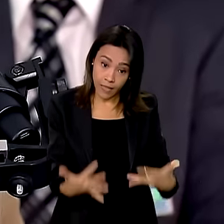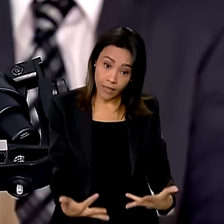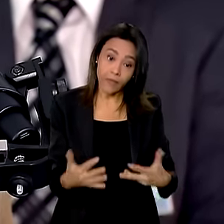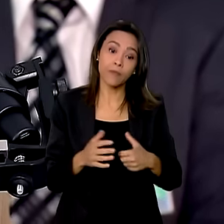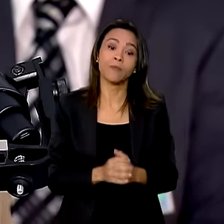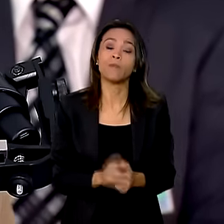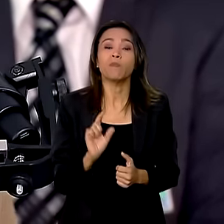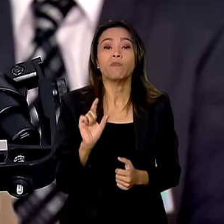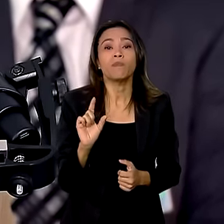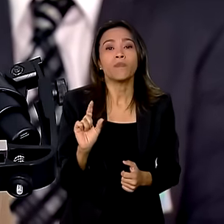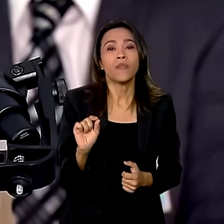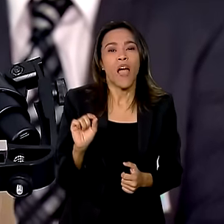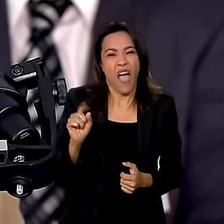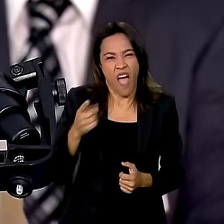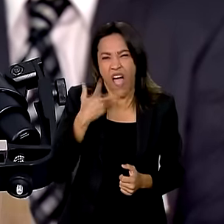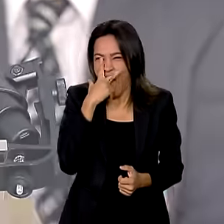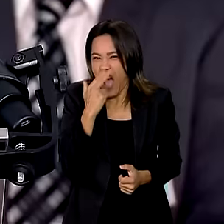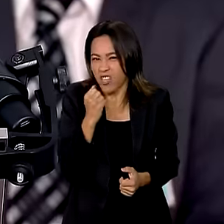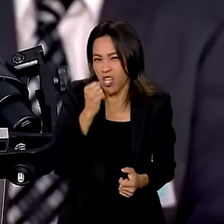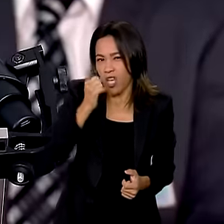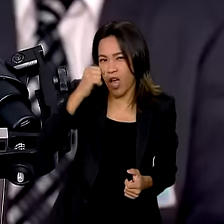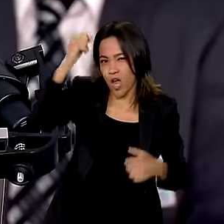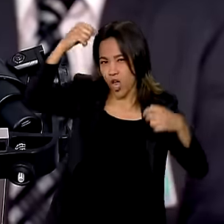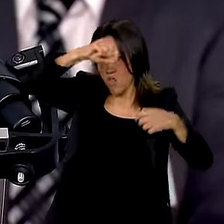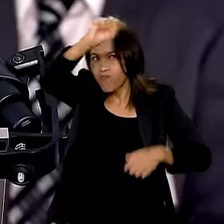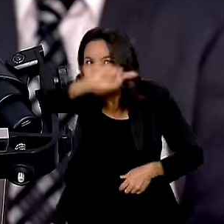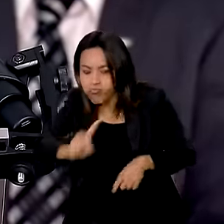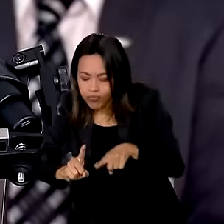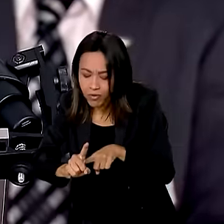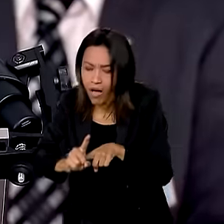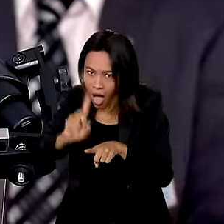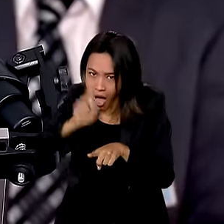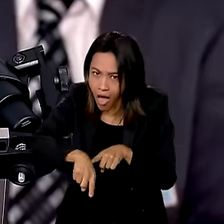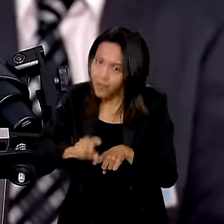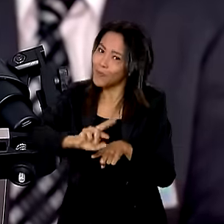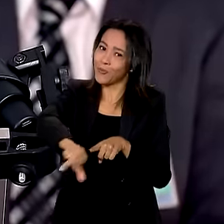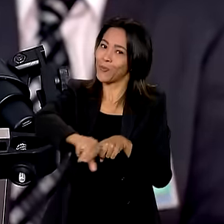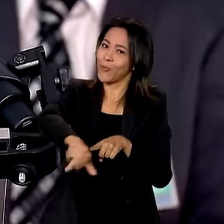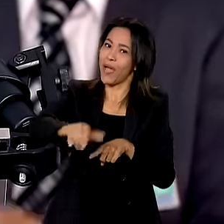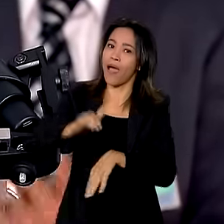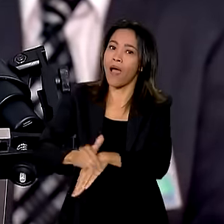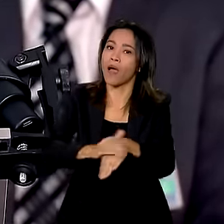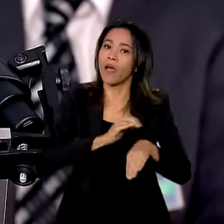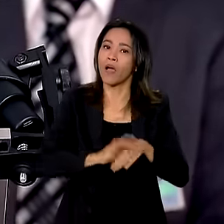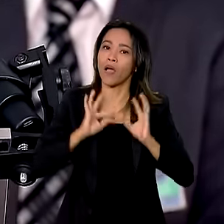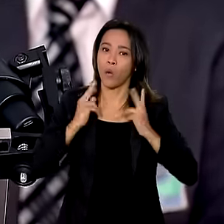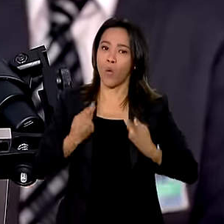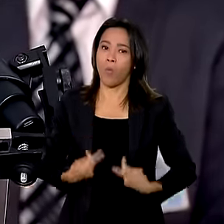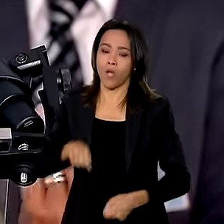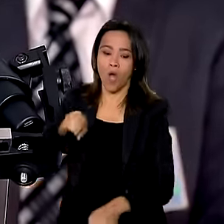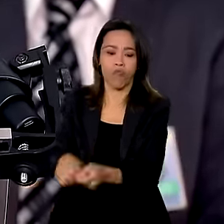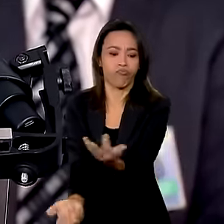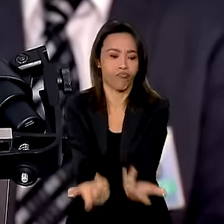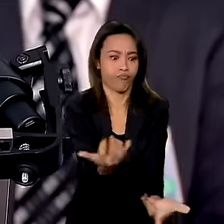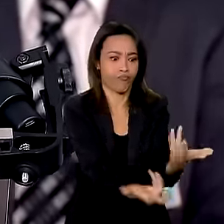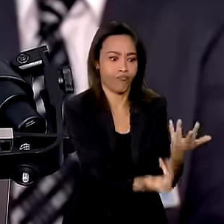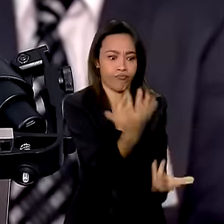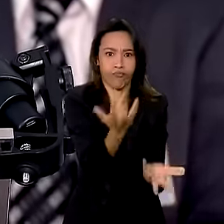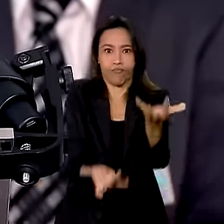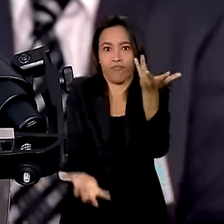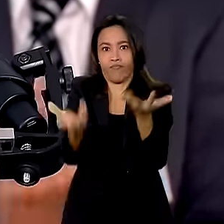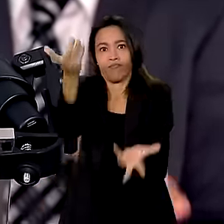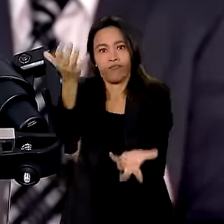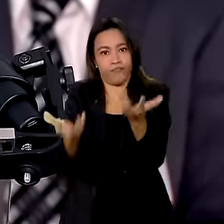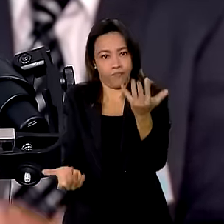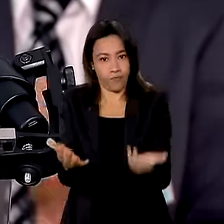descarga de raio, não é. É por ação humana. Espera que a Justiça faça esse indiciamento, aí nós vamos